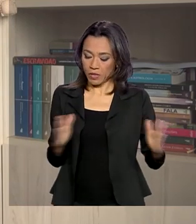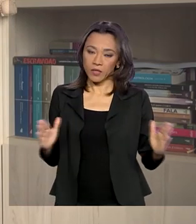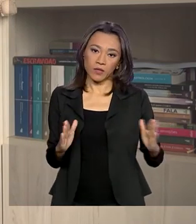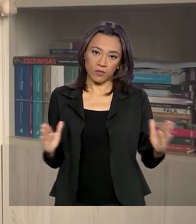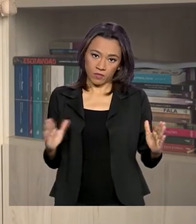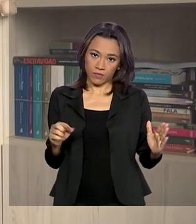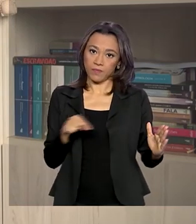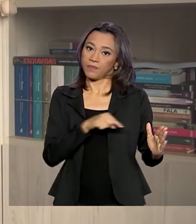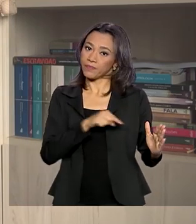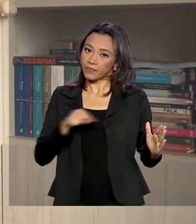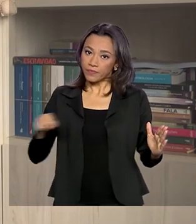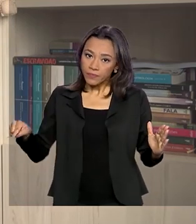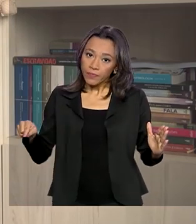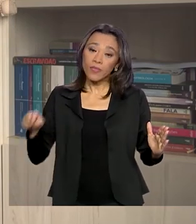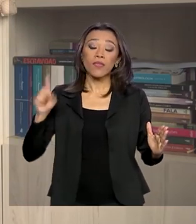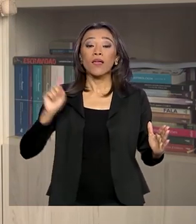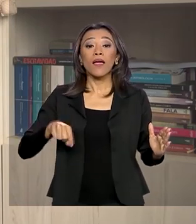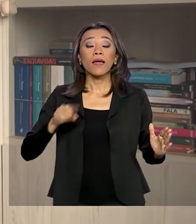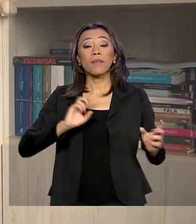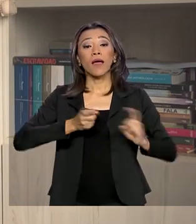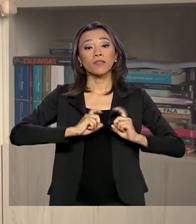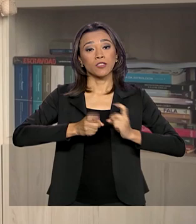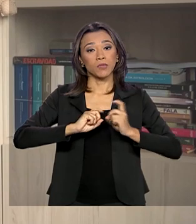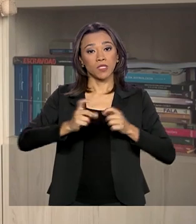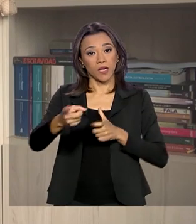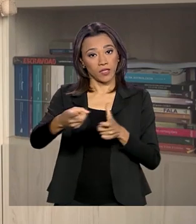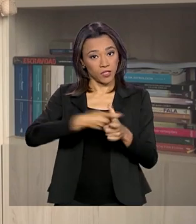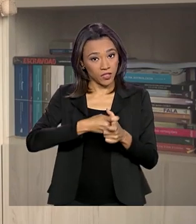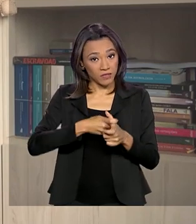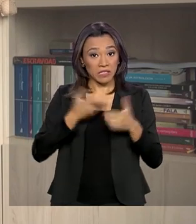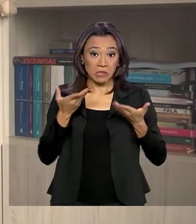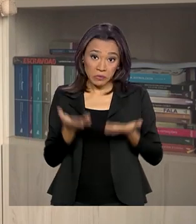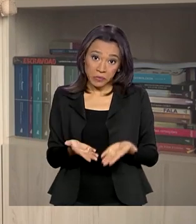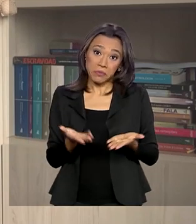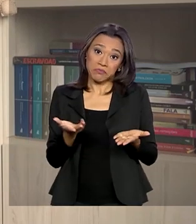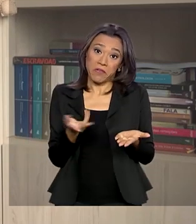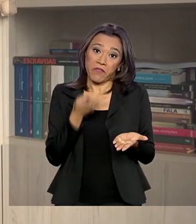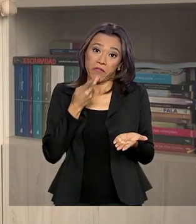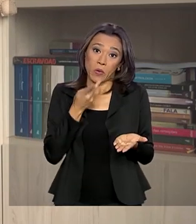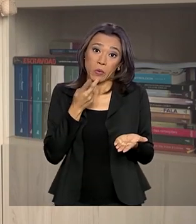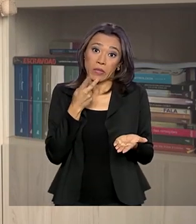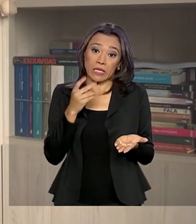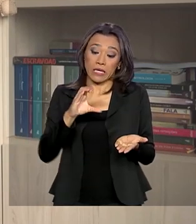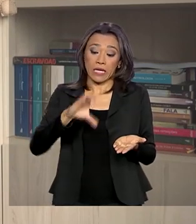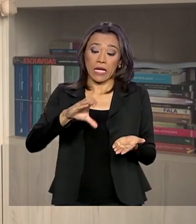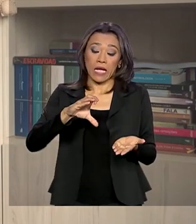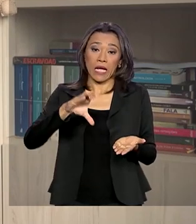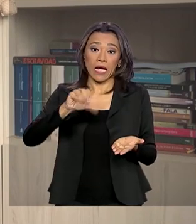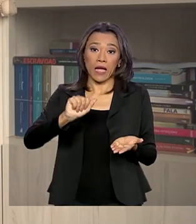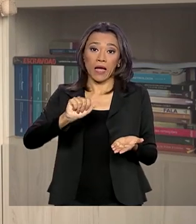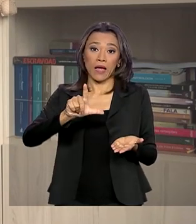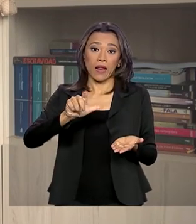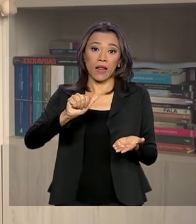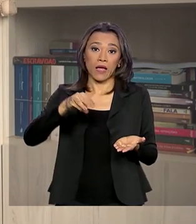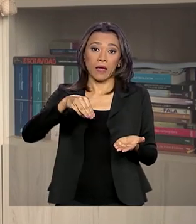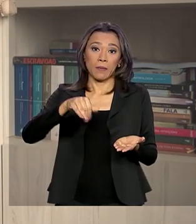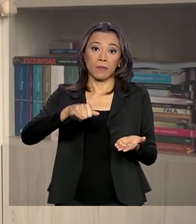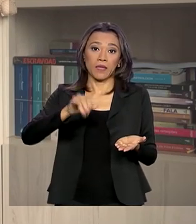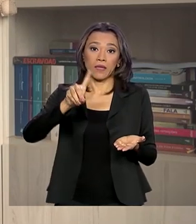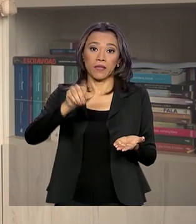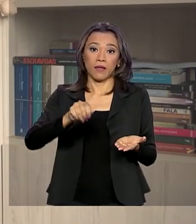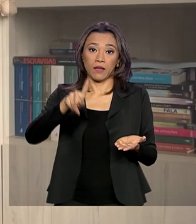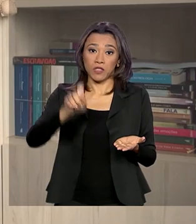de administrar a dívida pública. Com o estado de calamidade, o governo não precisa cumprir essa meta e, na prática,